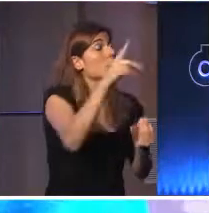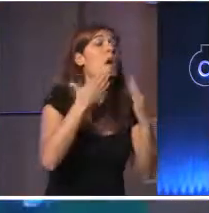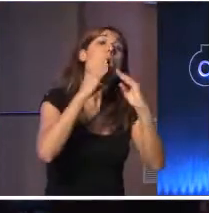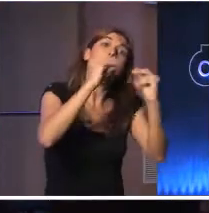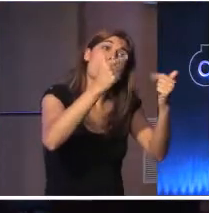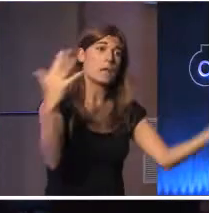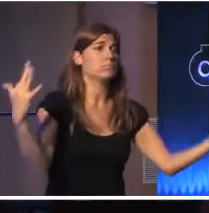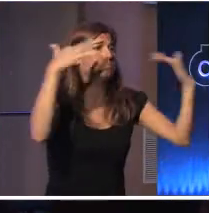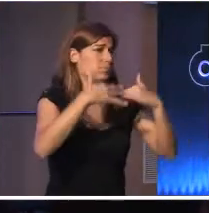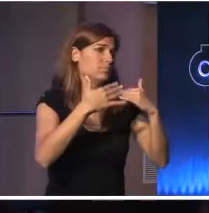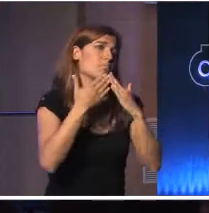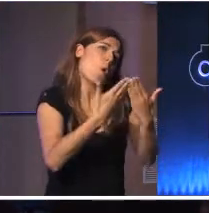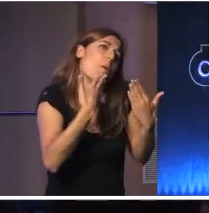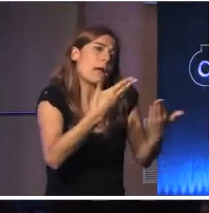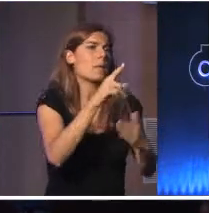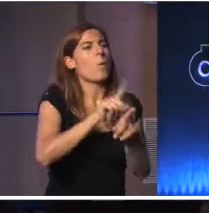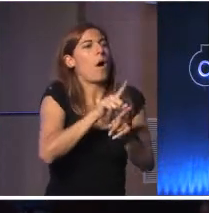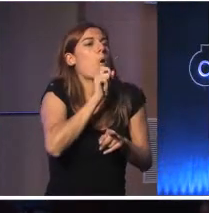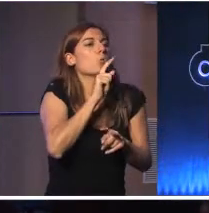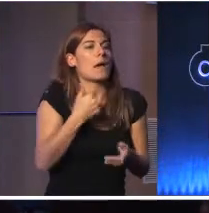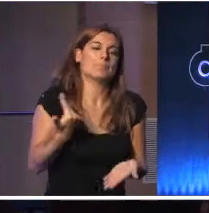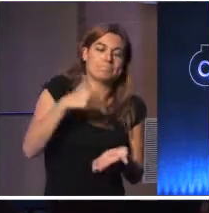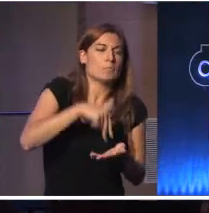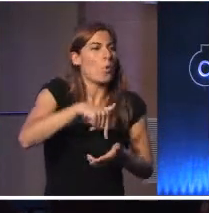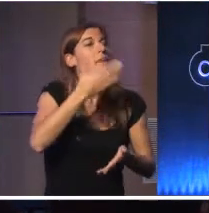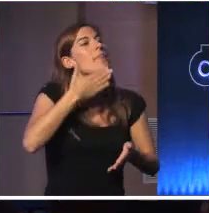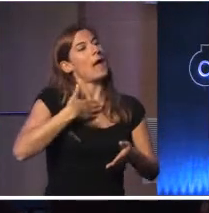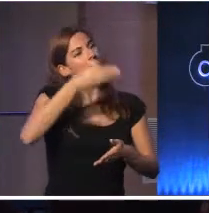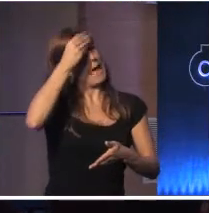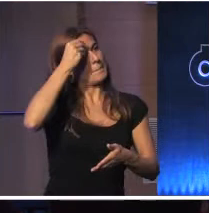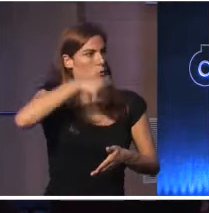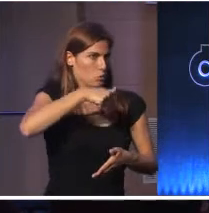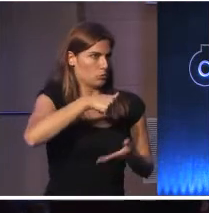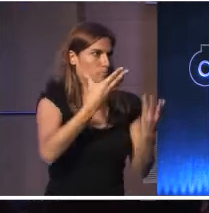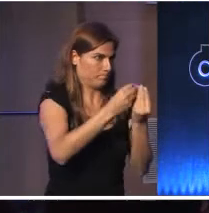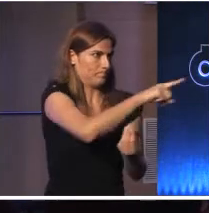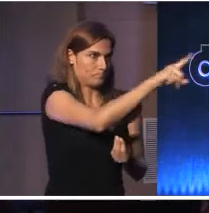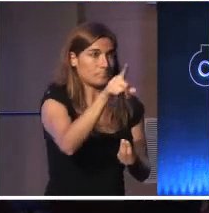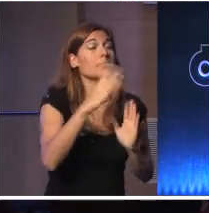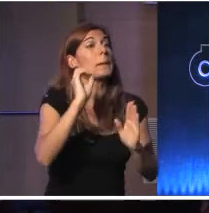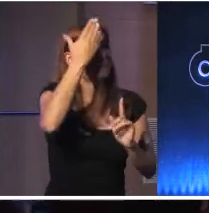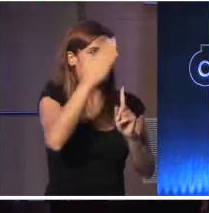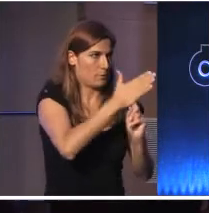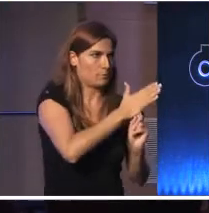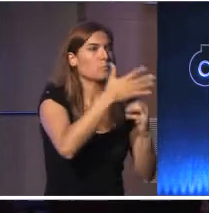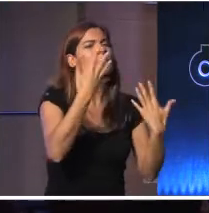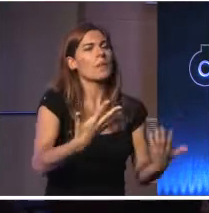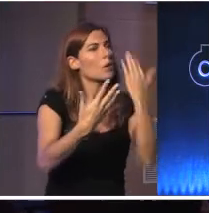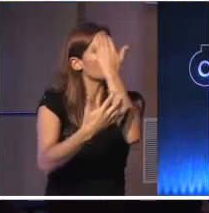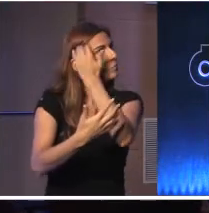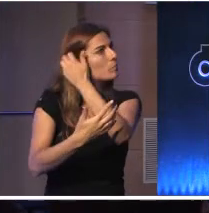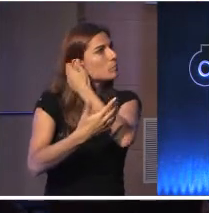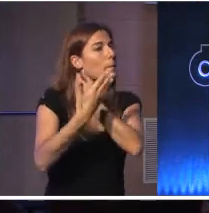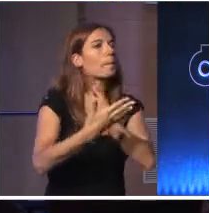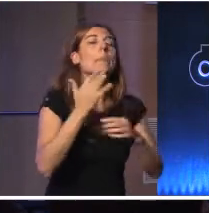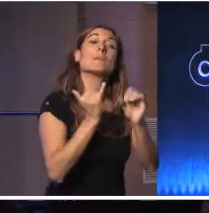o facto de me terem dado a oportunidade de aprender com vocês que estão aqui. Esta era a primeira coisa que eu queria dizer. Agora vamos falar um bocadinho